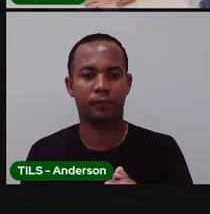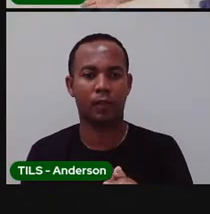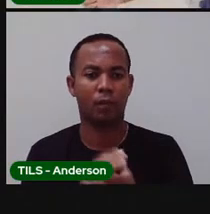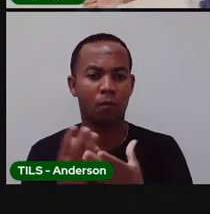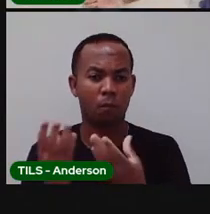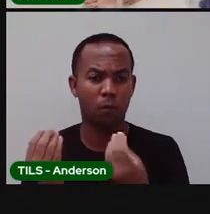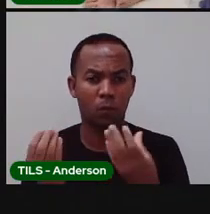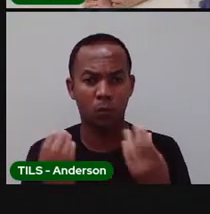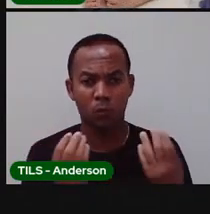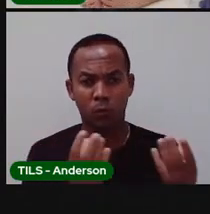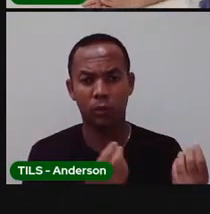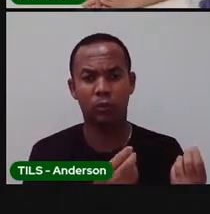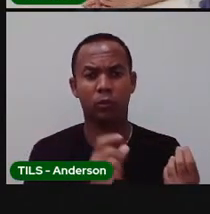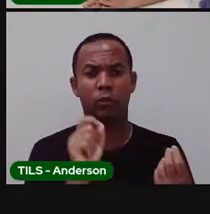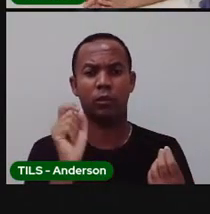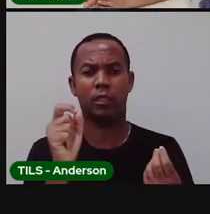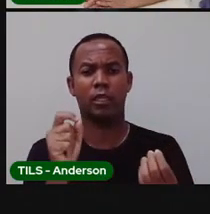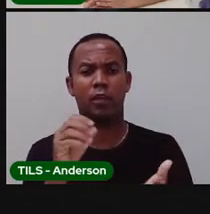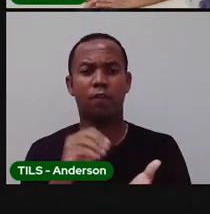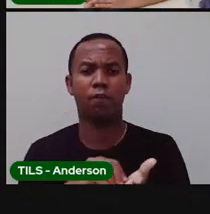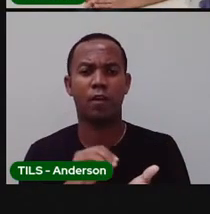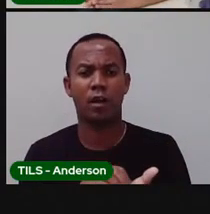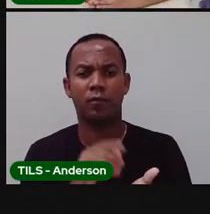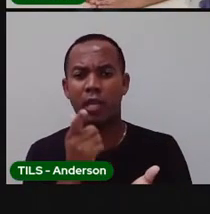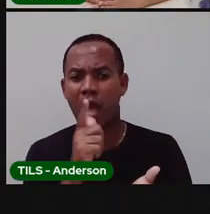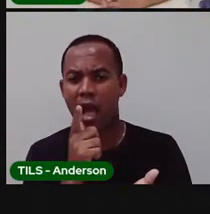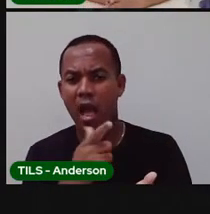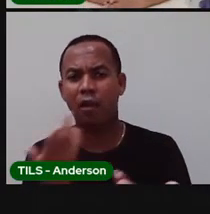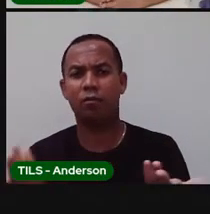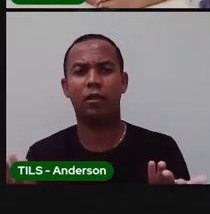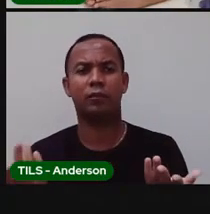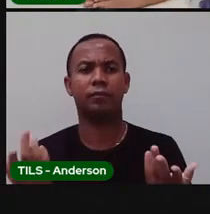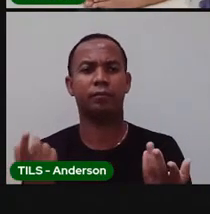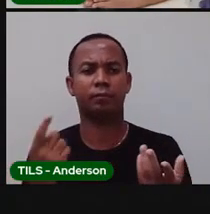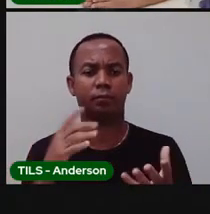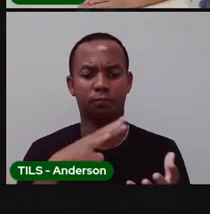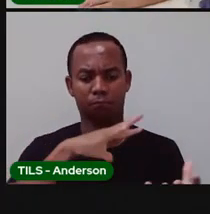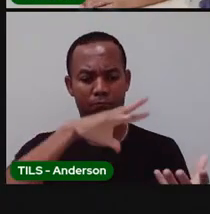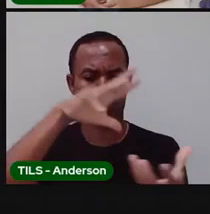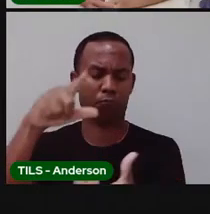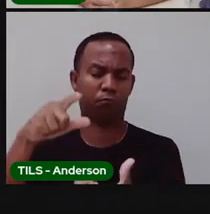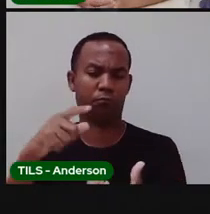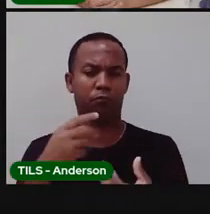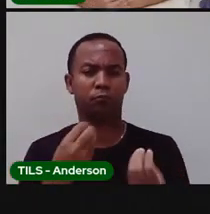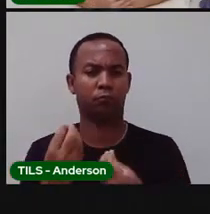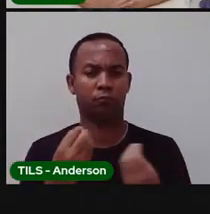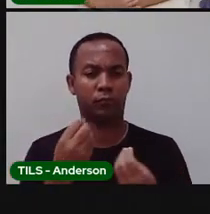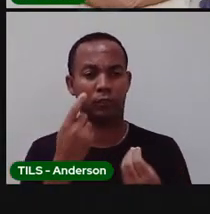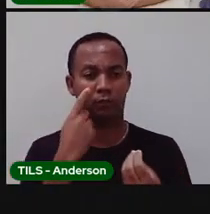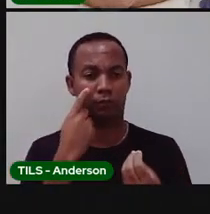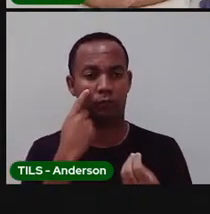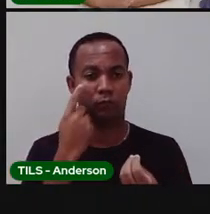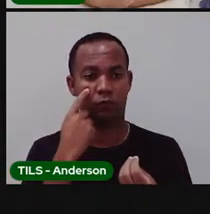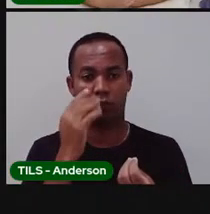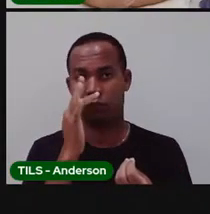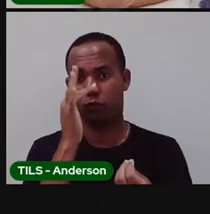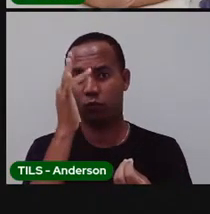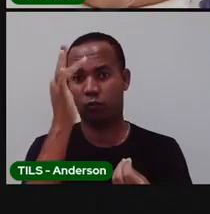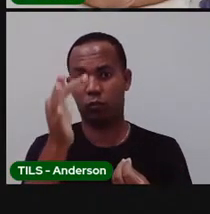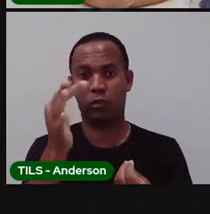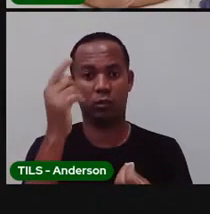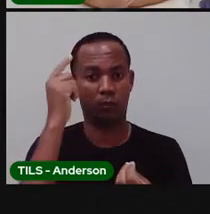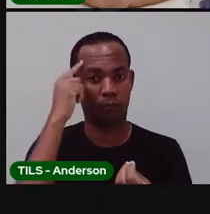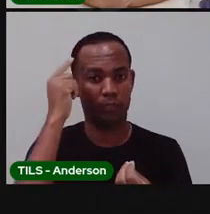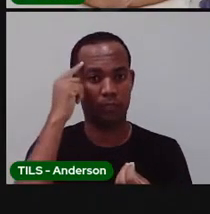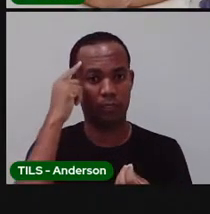inúmeros, né, os malefícios da falta de água. e nosso planeta. Bom, numa perspectiva mais superficial